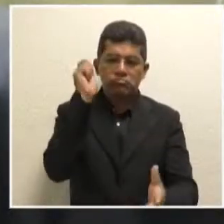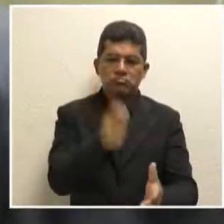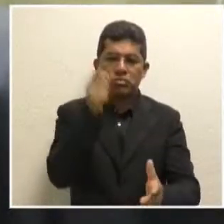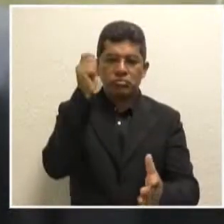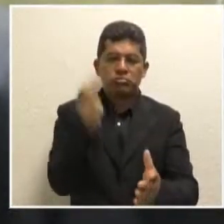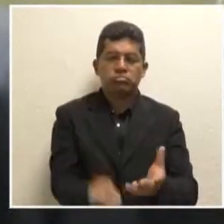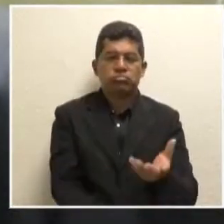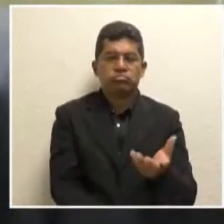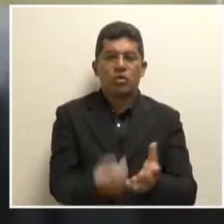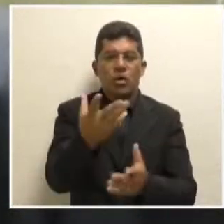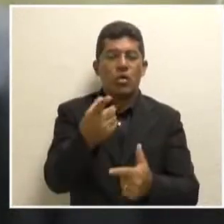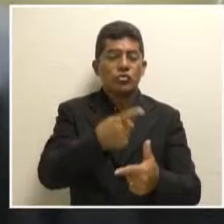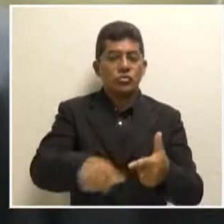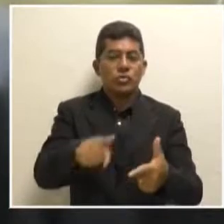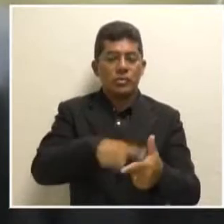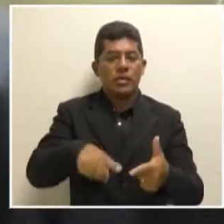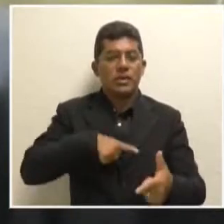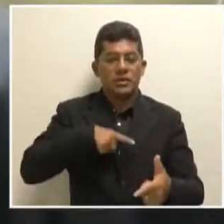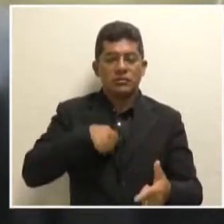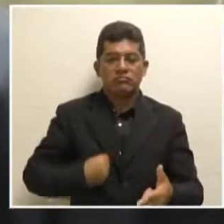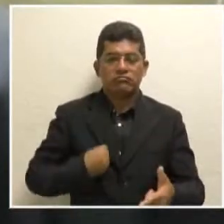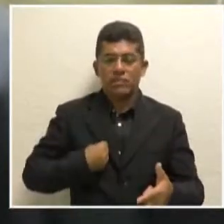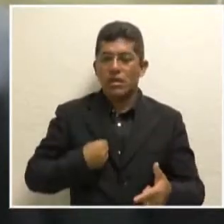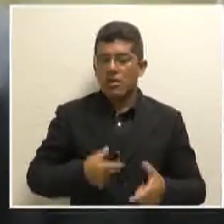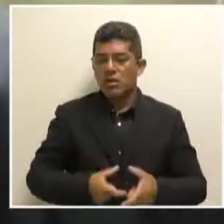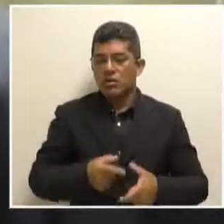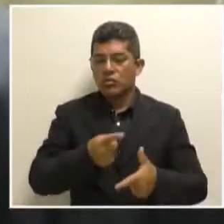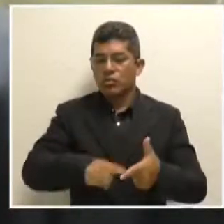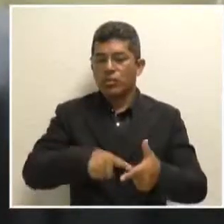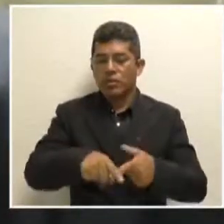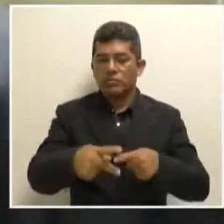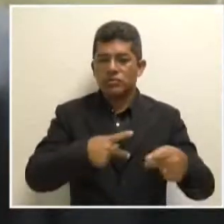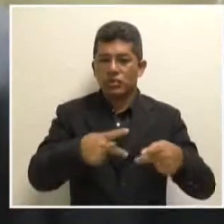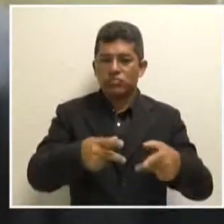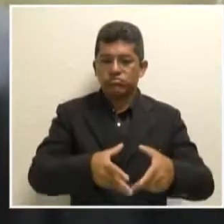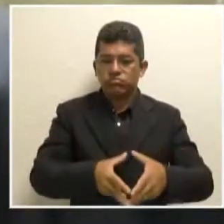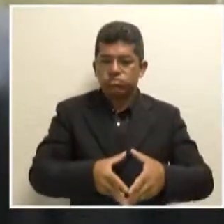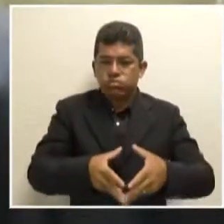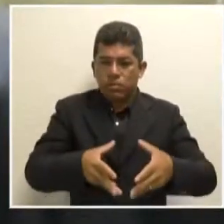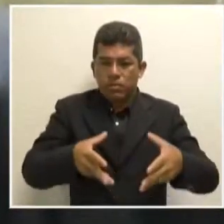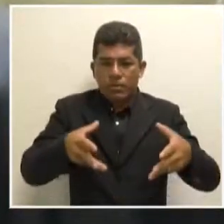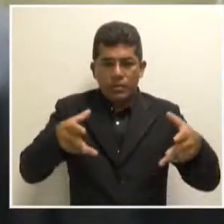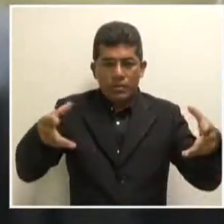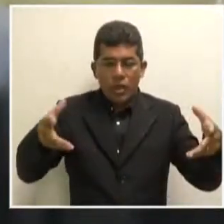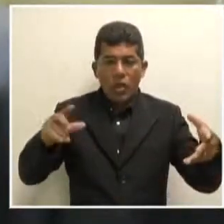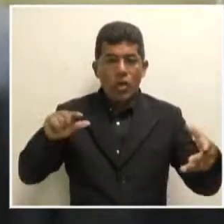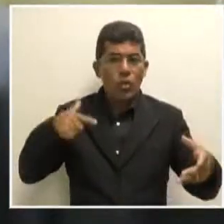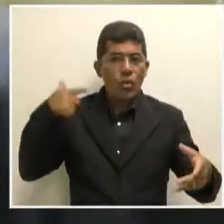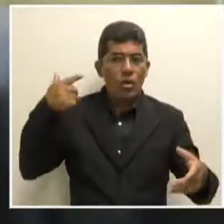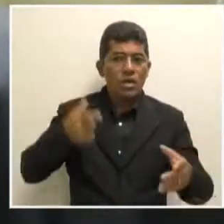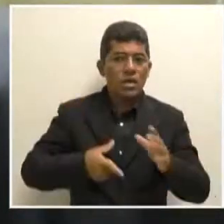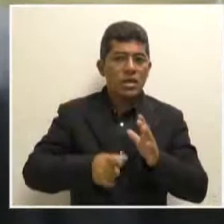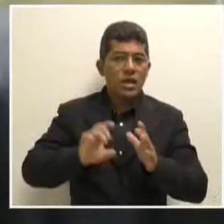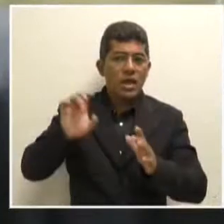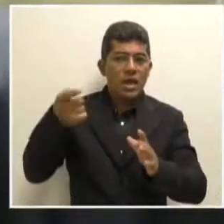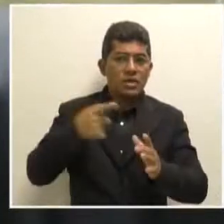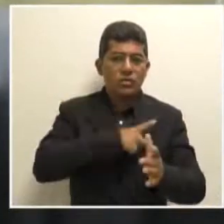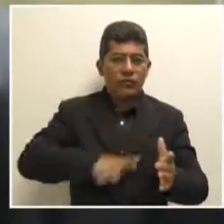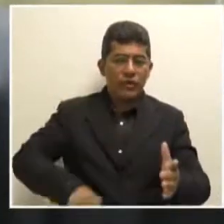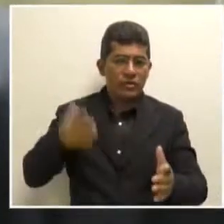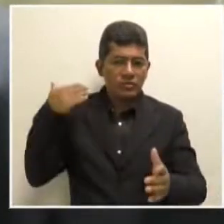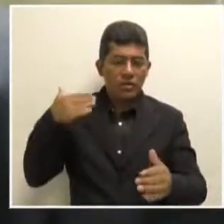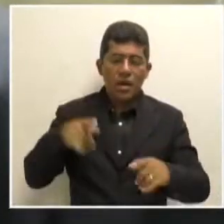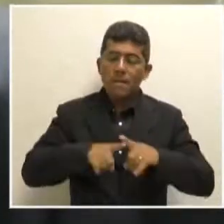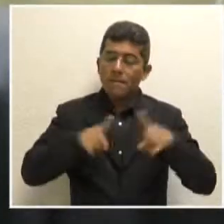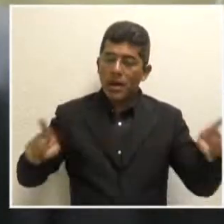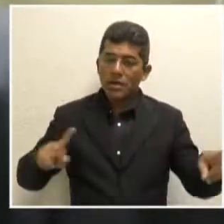os problemas que se avolumam por administrações sucessivas. mas há da nossa